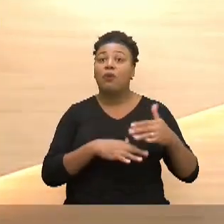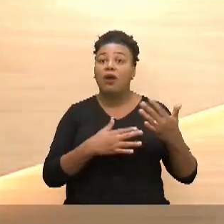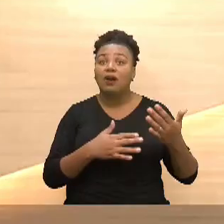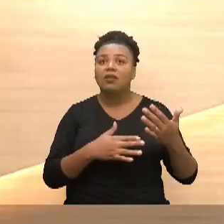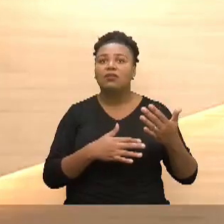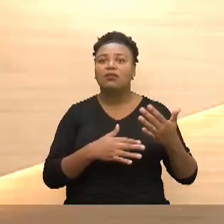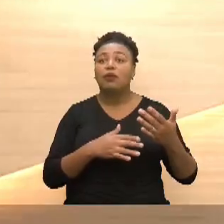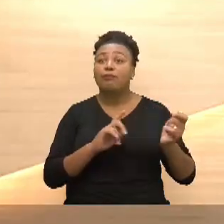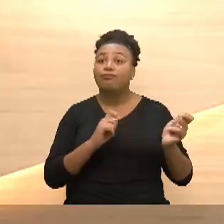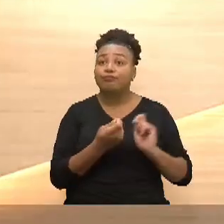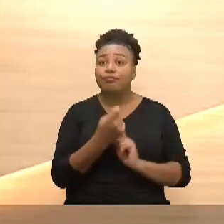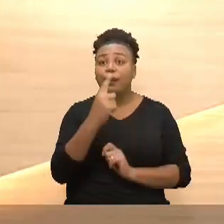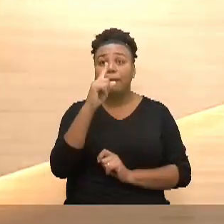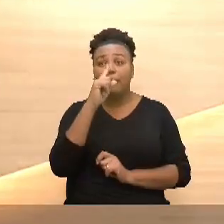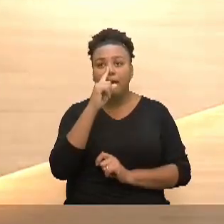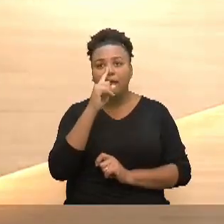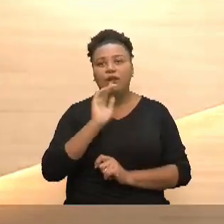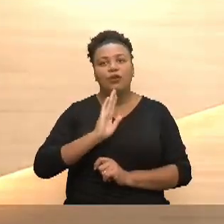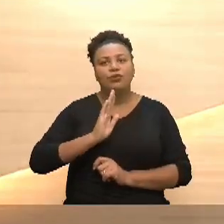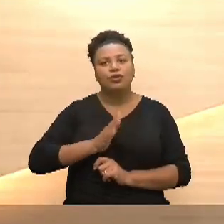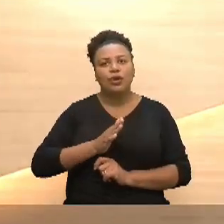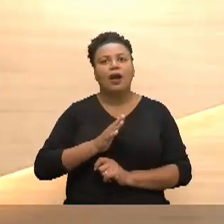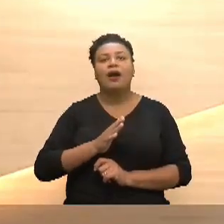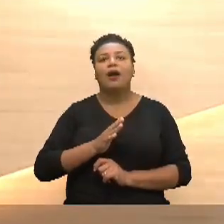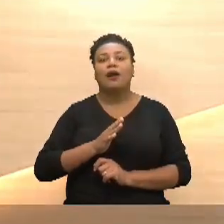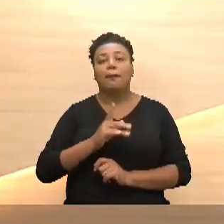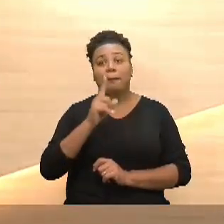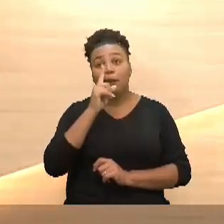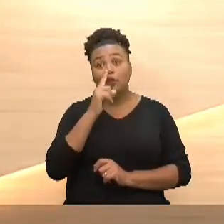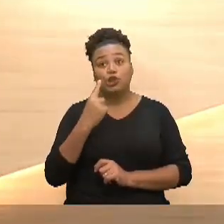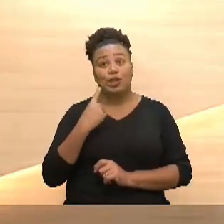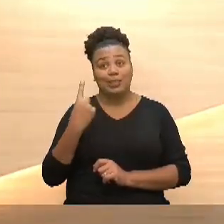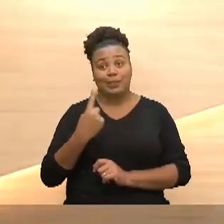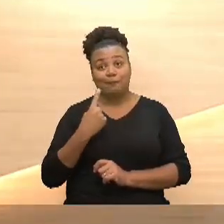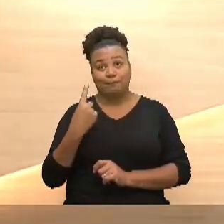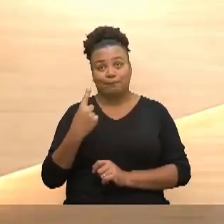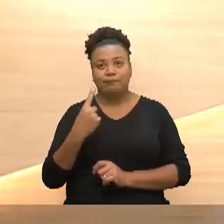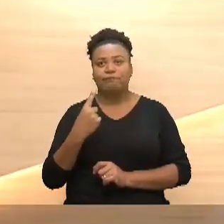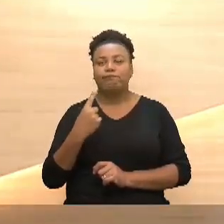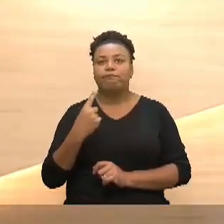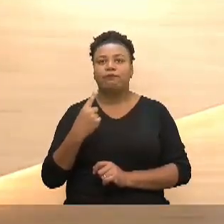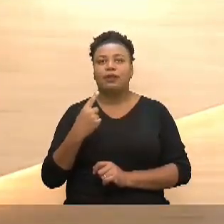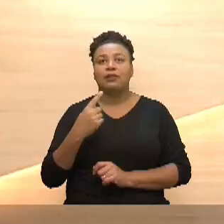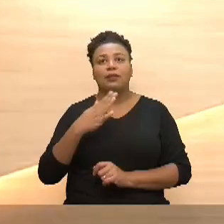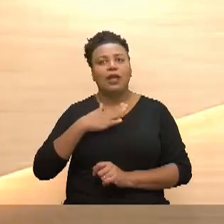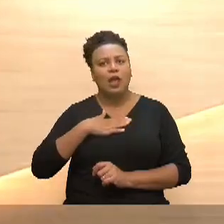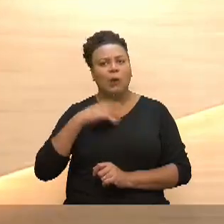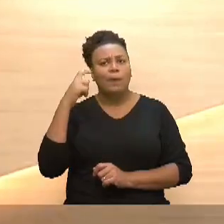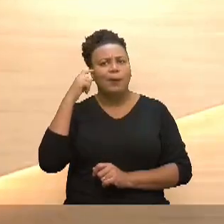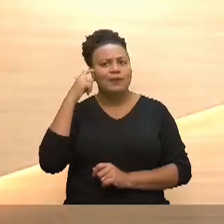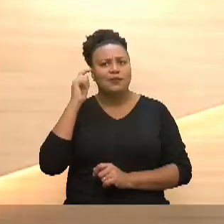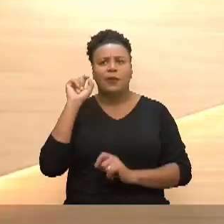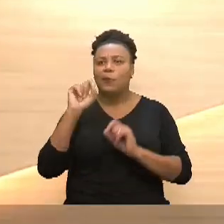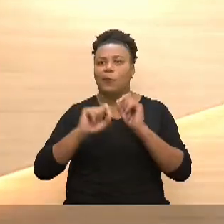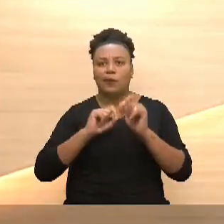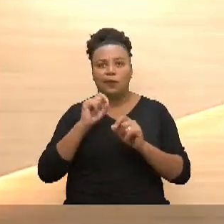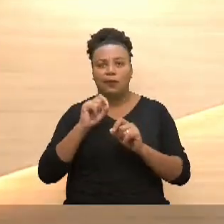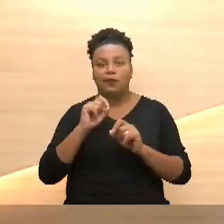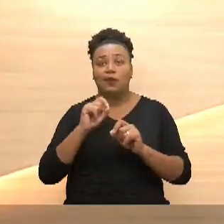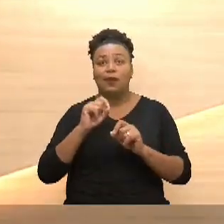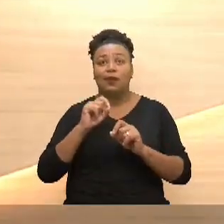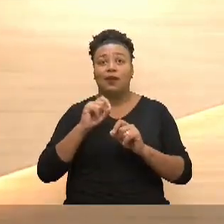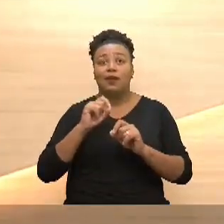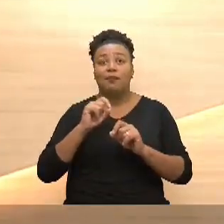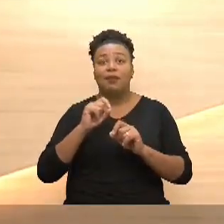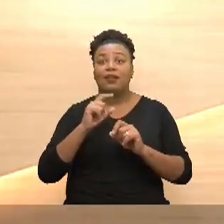me tornei mãe eu já de primeira já fui mãe solo então na minha cabeça para